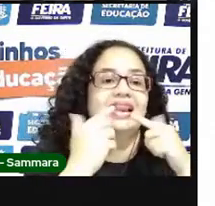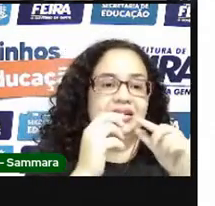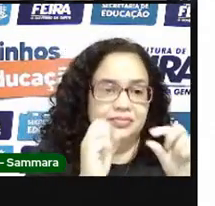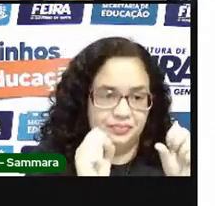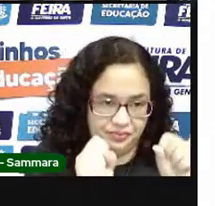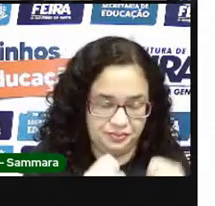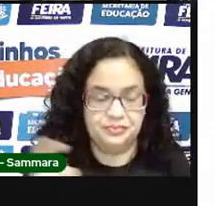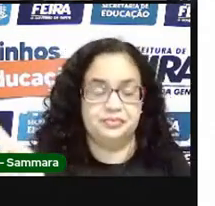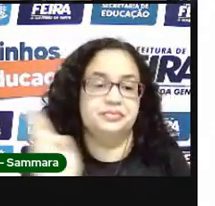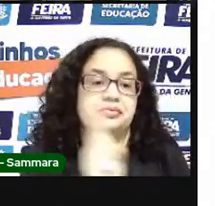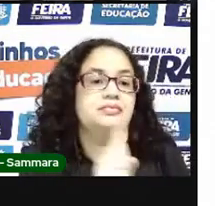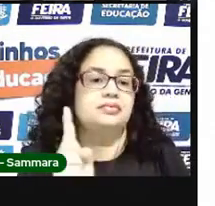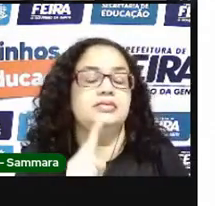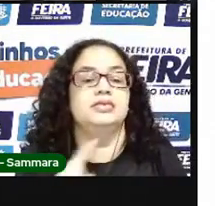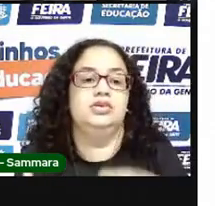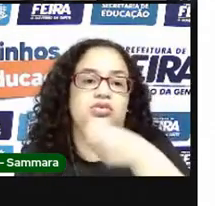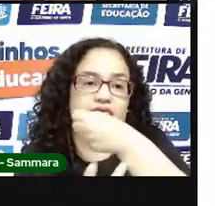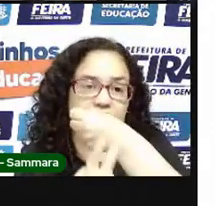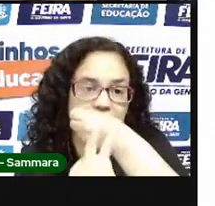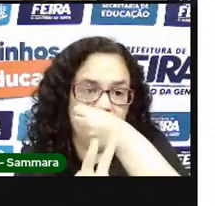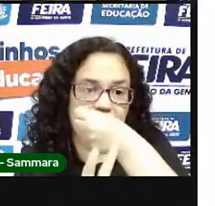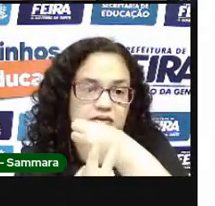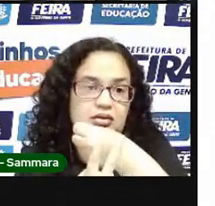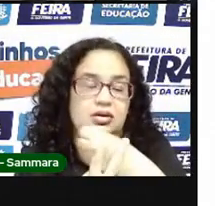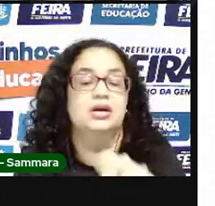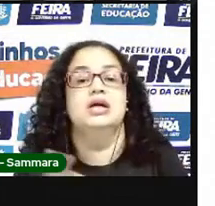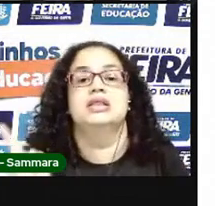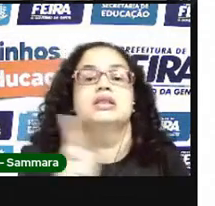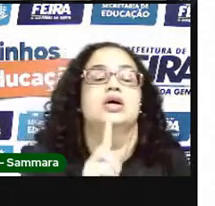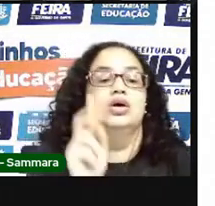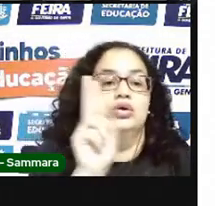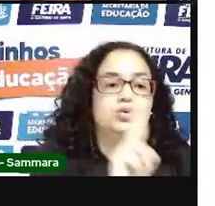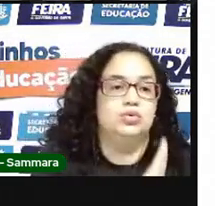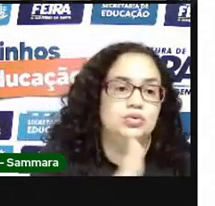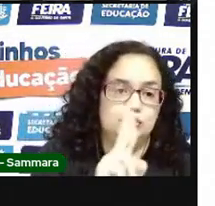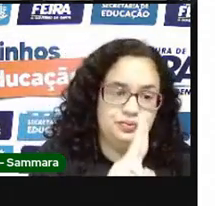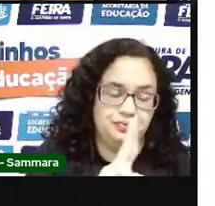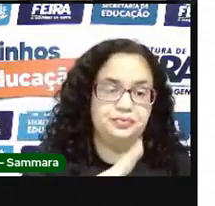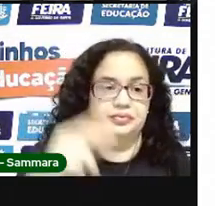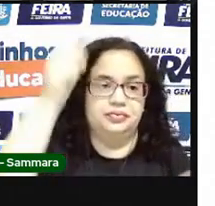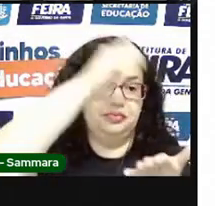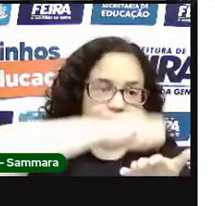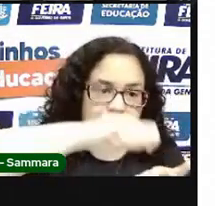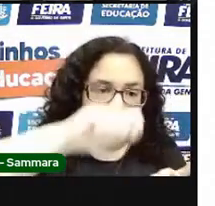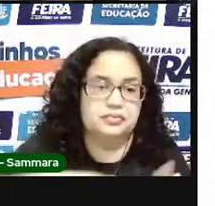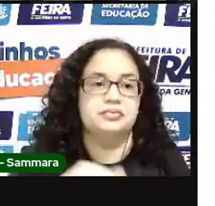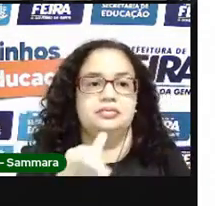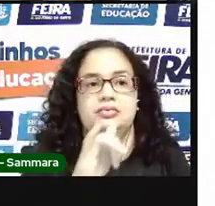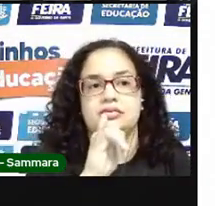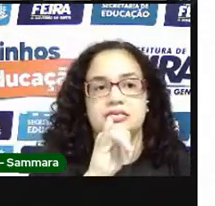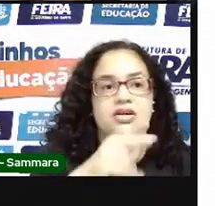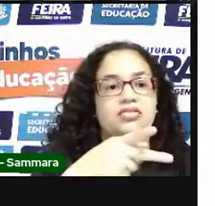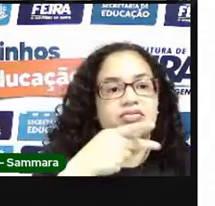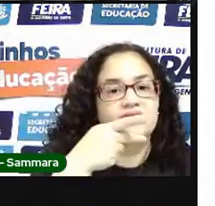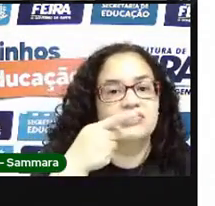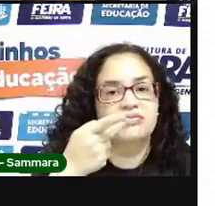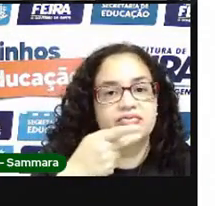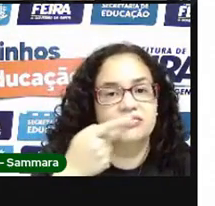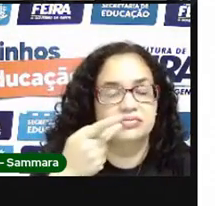não verbal. Por quê? Porque nós não utilizamos a escrita e nem a fala. Nós só temos um